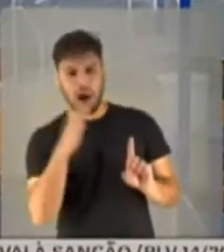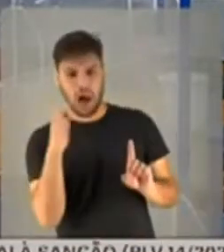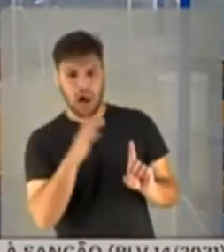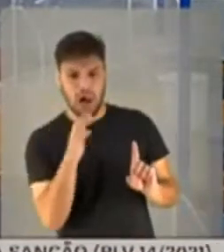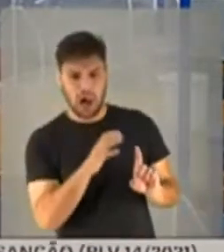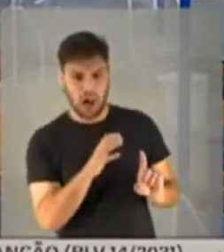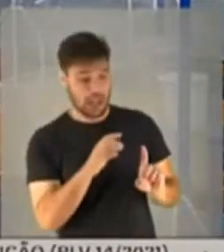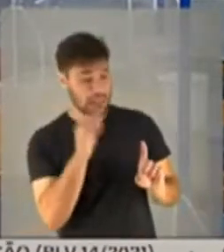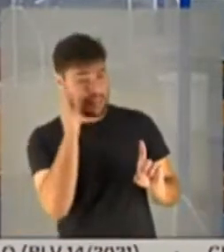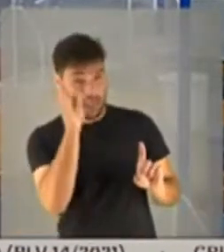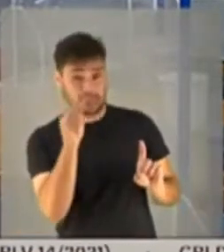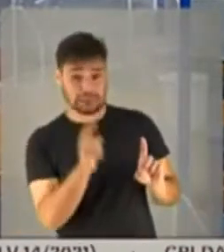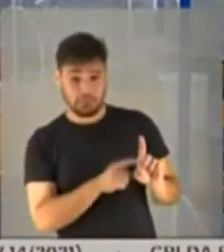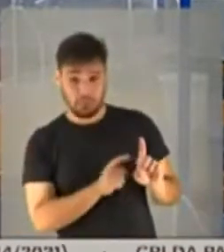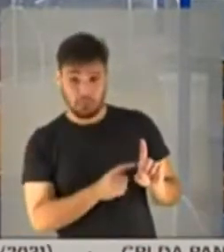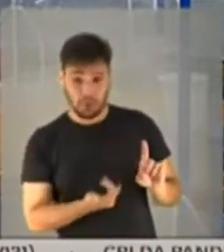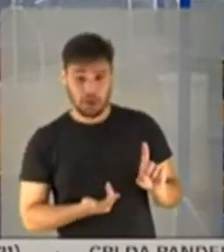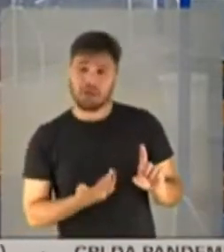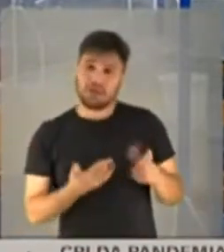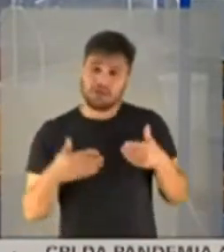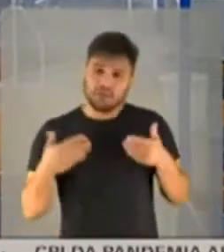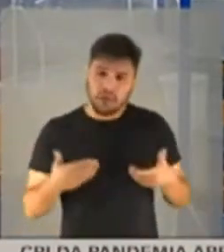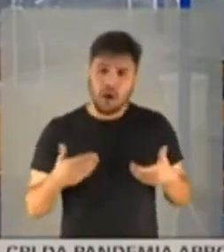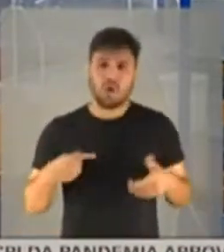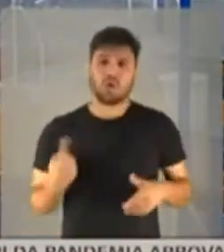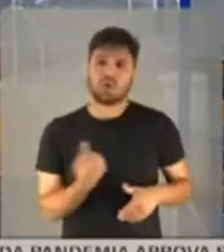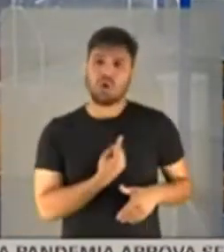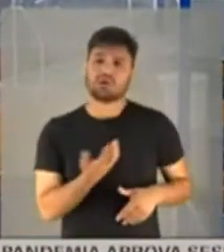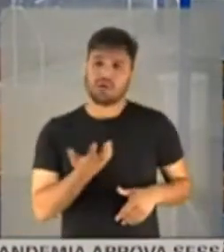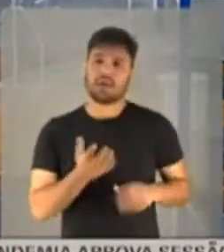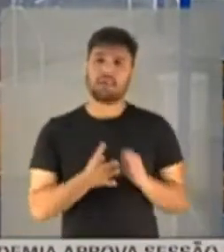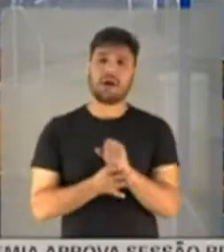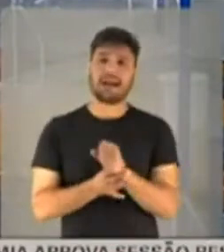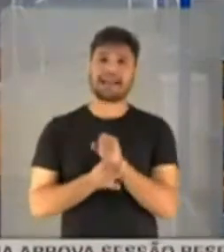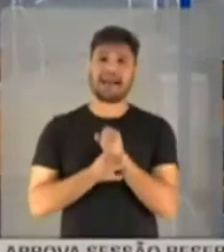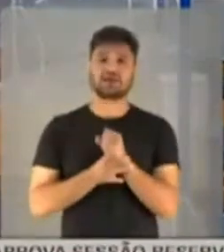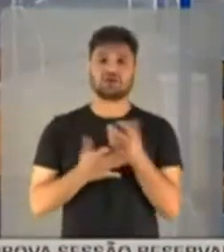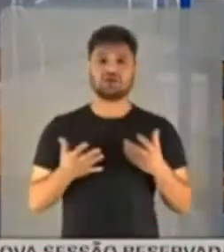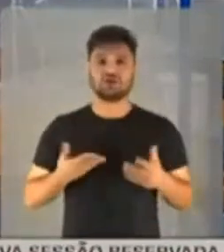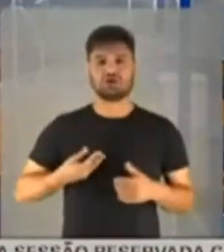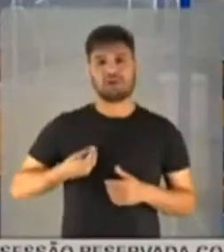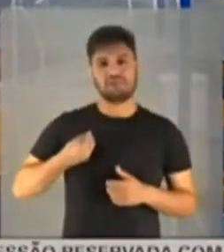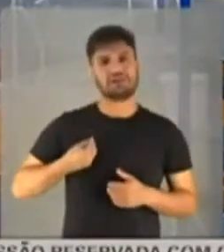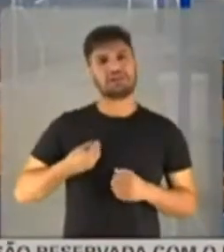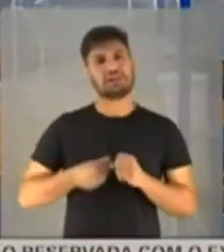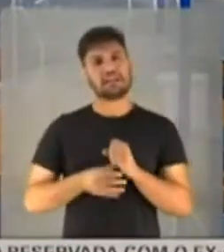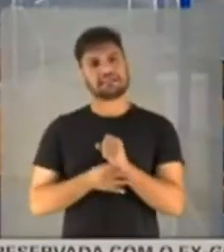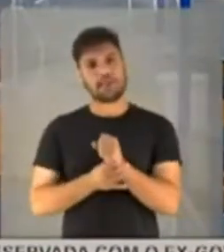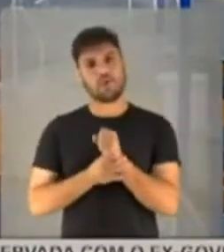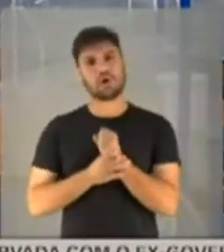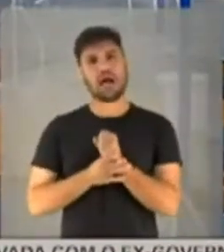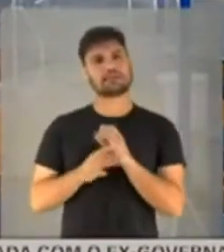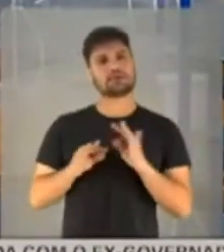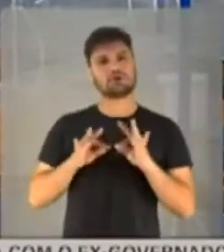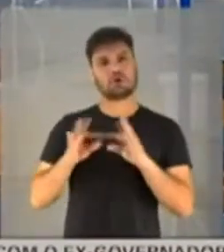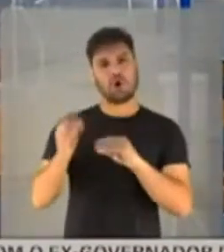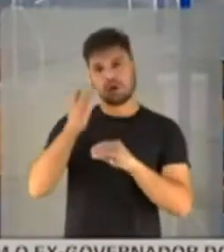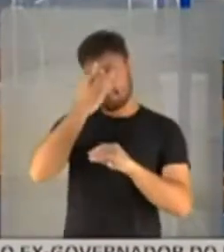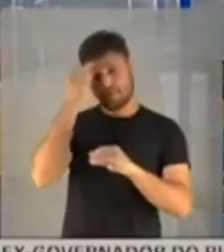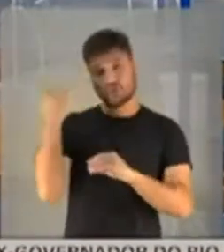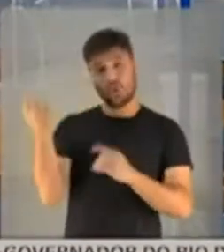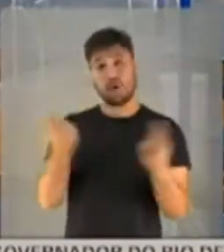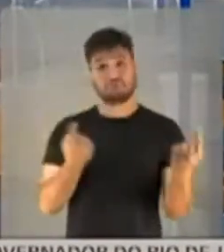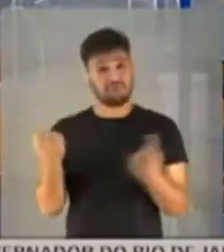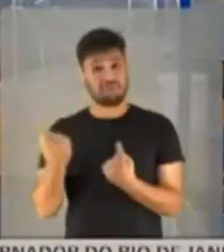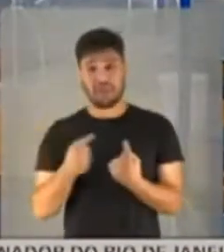testemunha e, evidentemente, que nós queremos garantir a integridade, a segurança de todos os depoentes